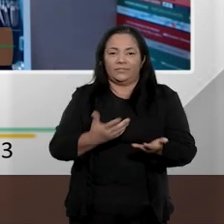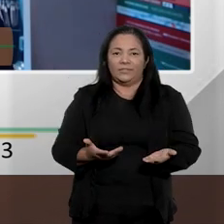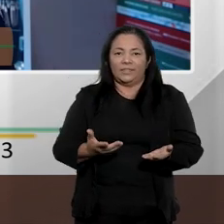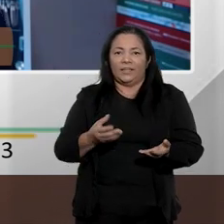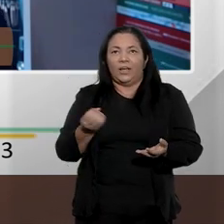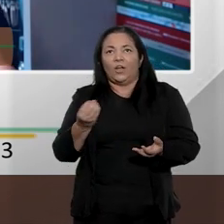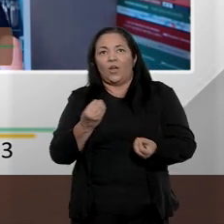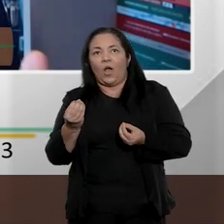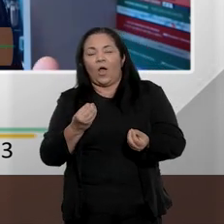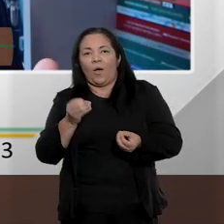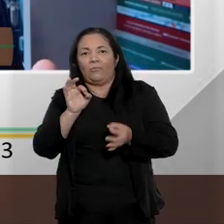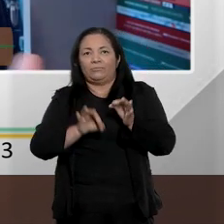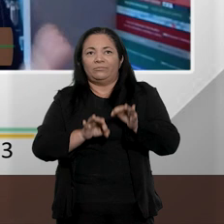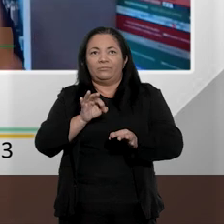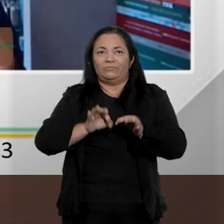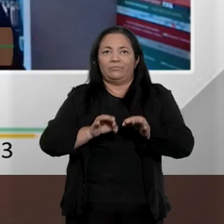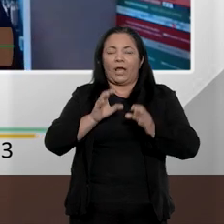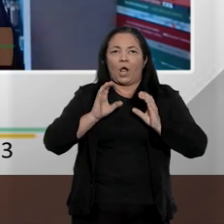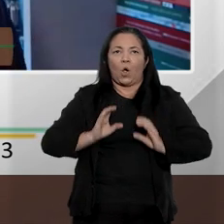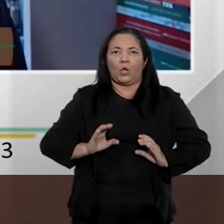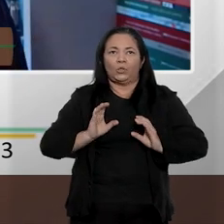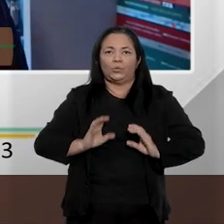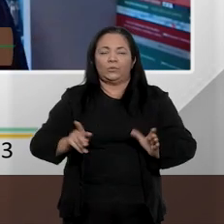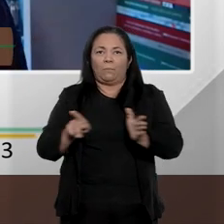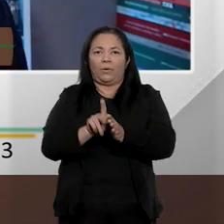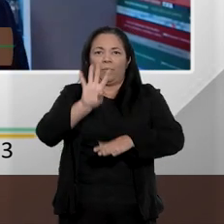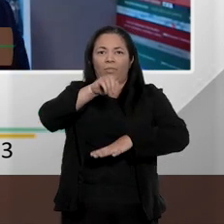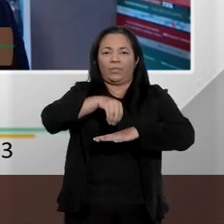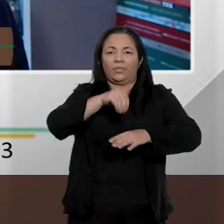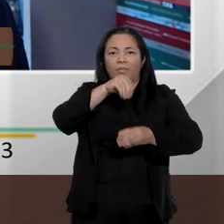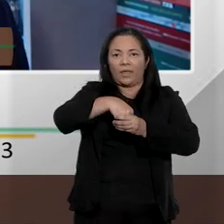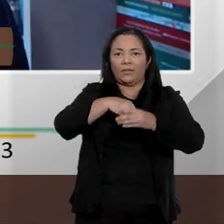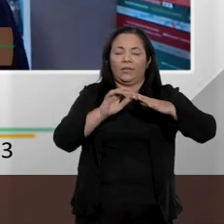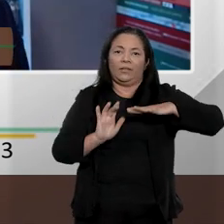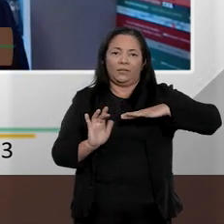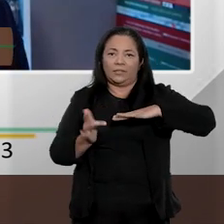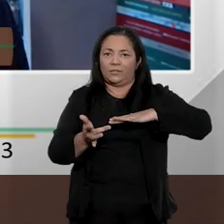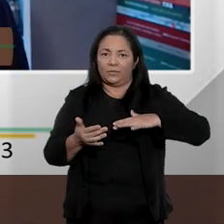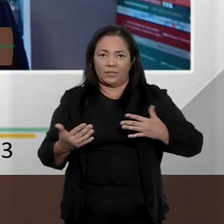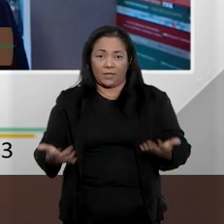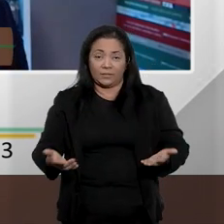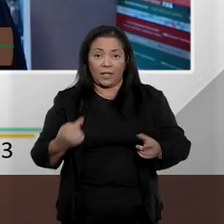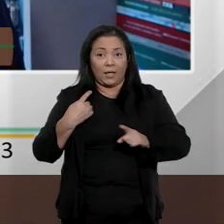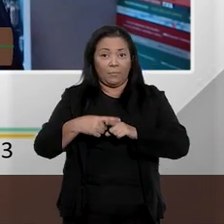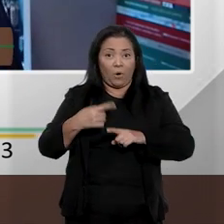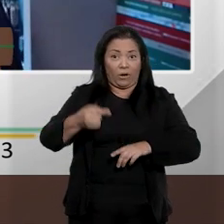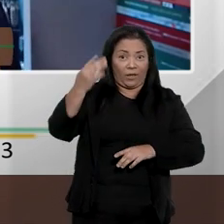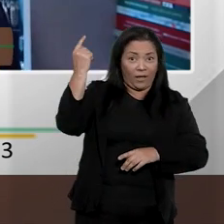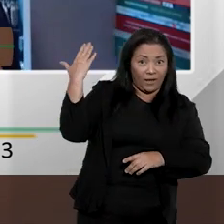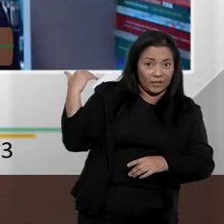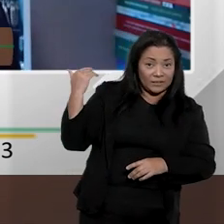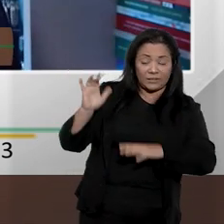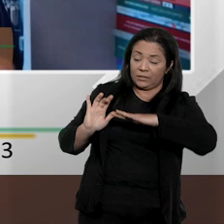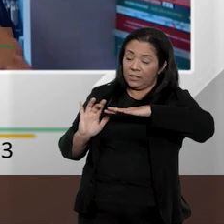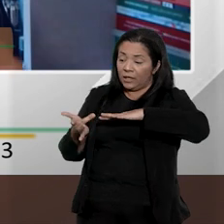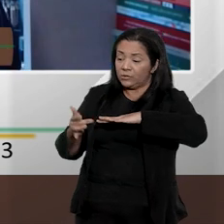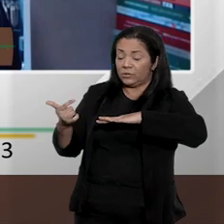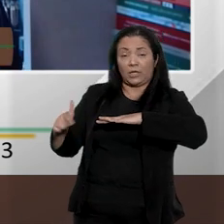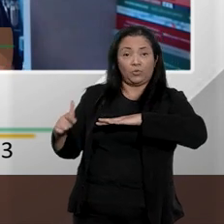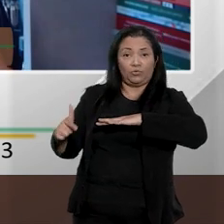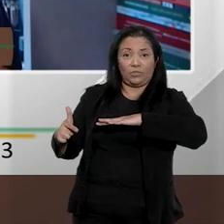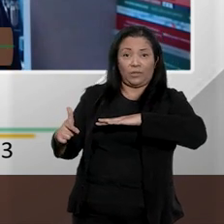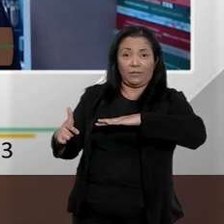num ambiente das redes sociais. Em que pese, muito importante observar isso, em que pese o Código Penal